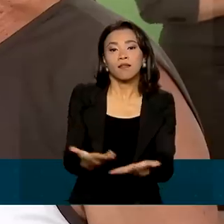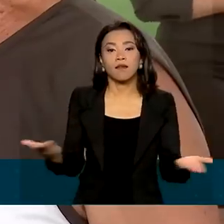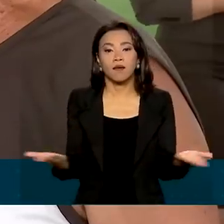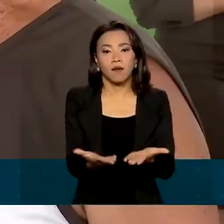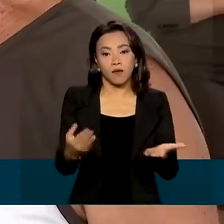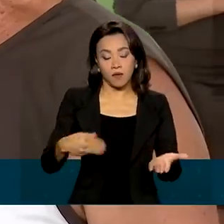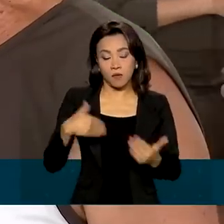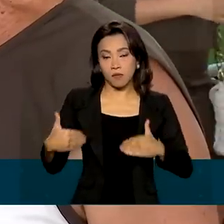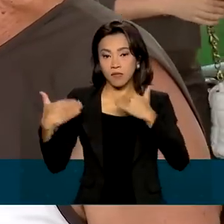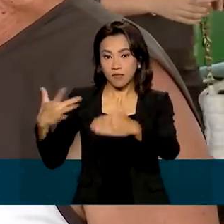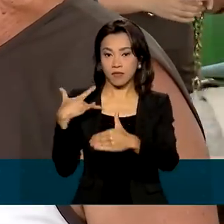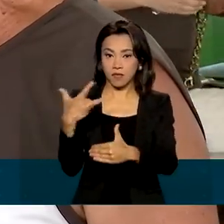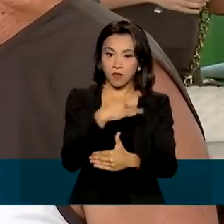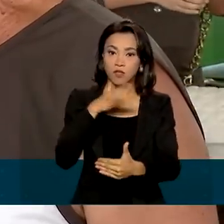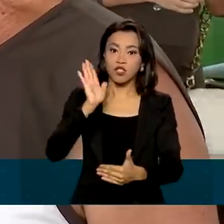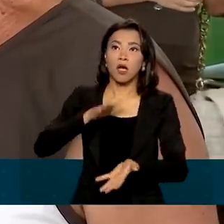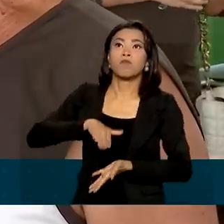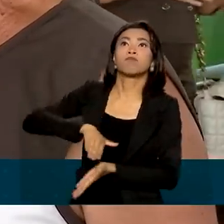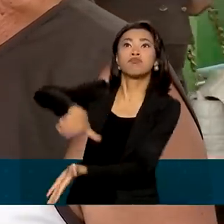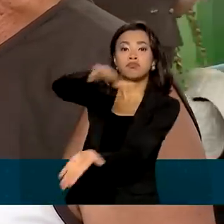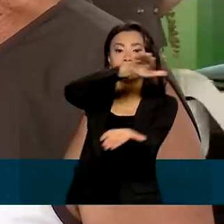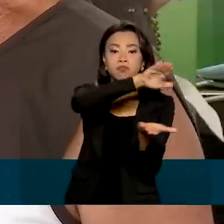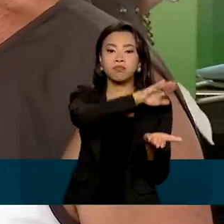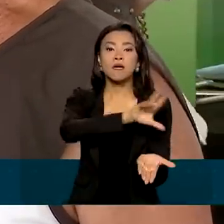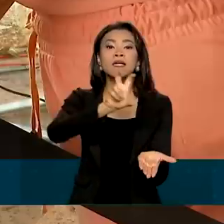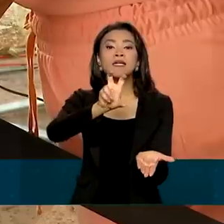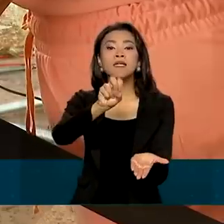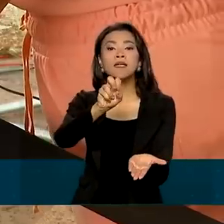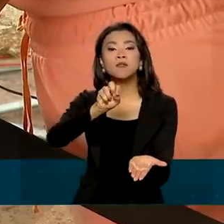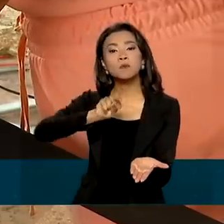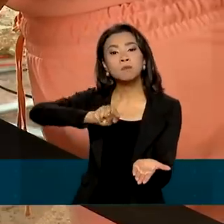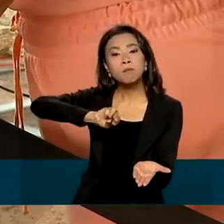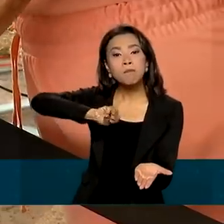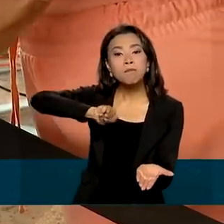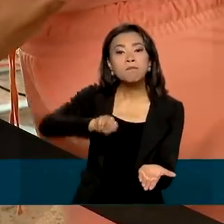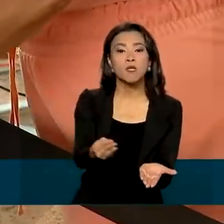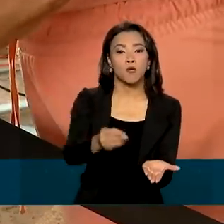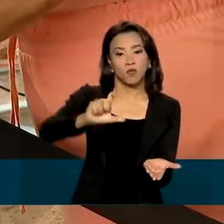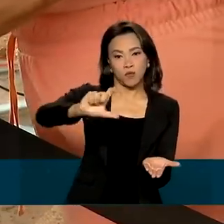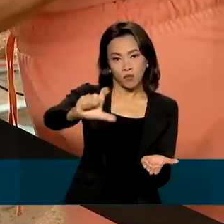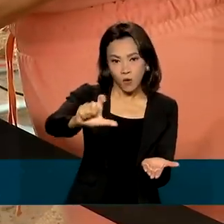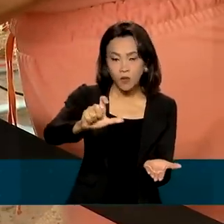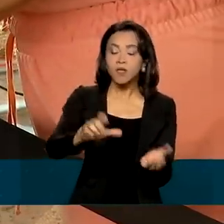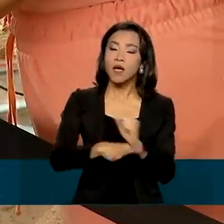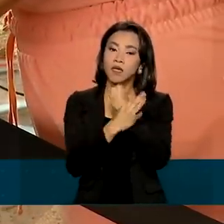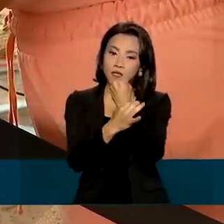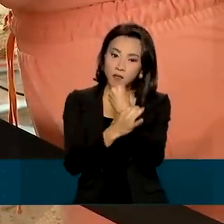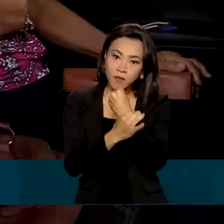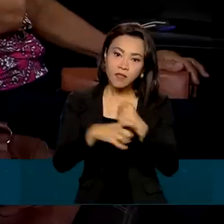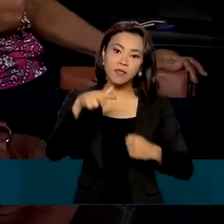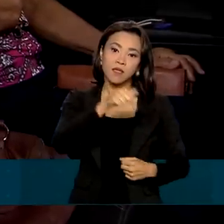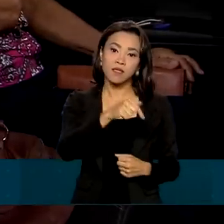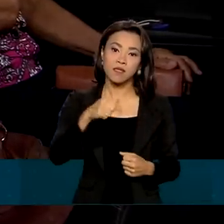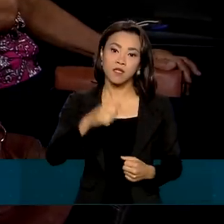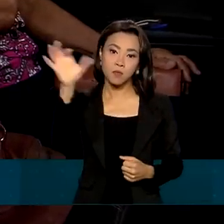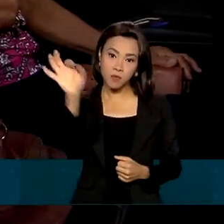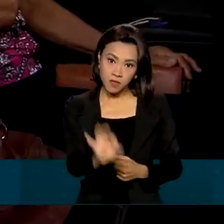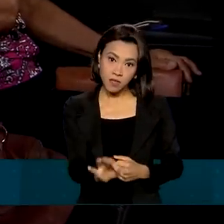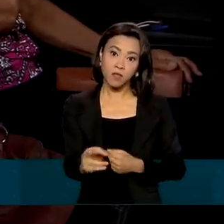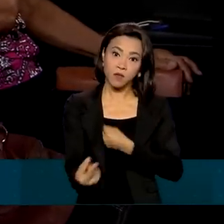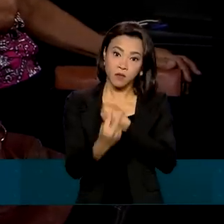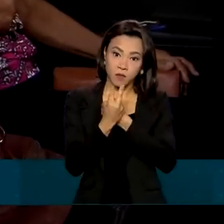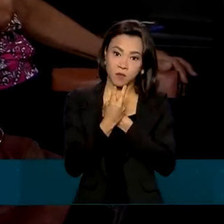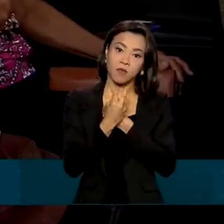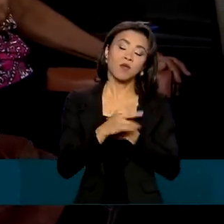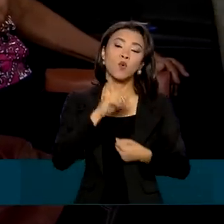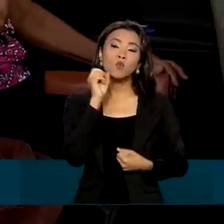distribuiu 500 milhões de doses para todo o país, garantindo a imunização de 77% da população com pelo menos